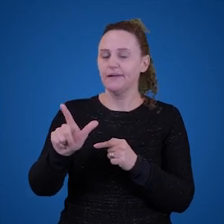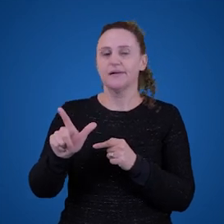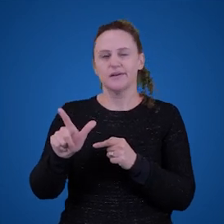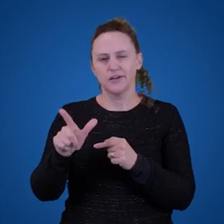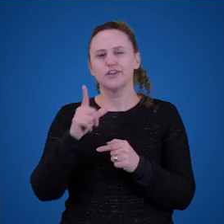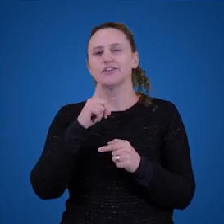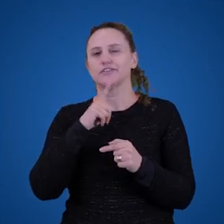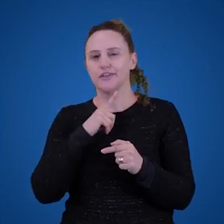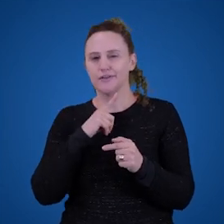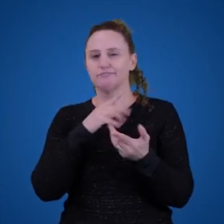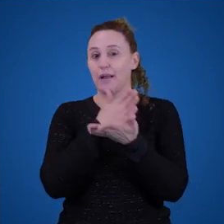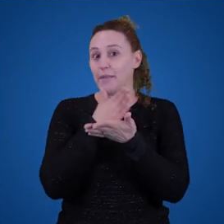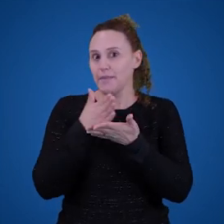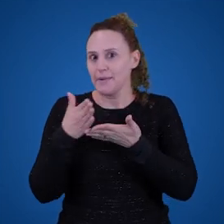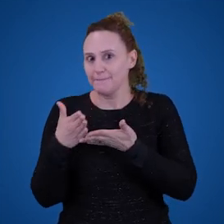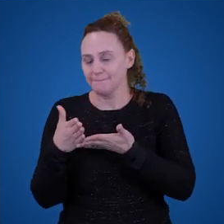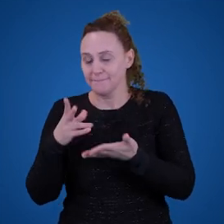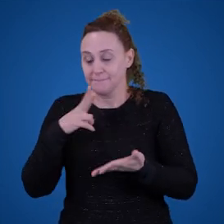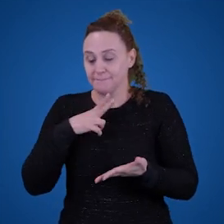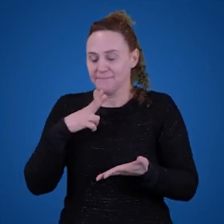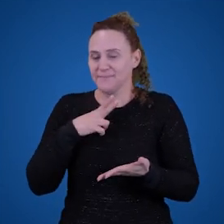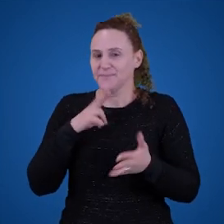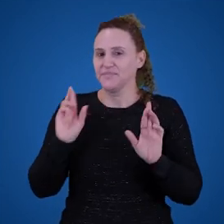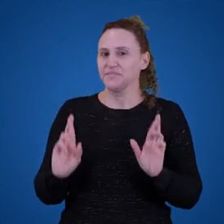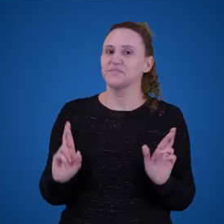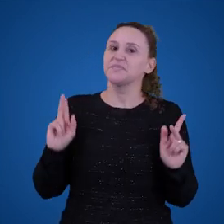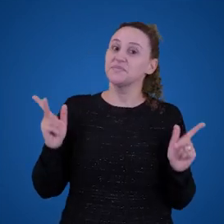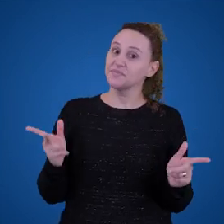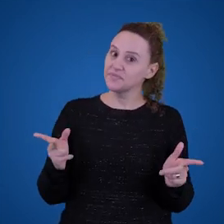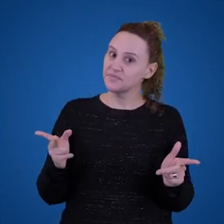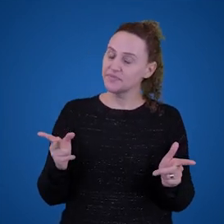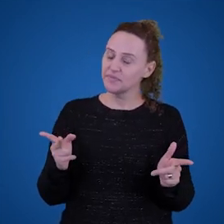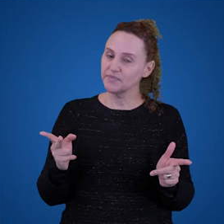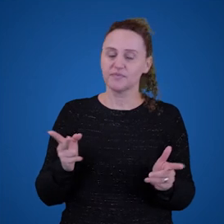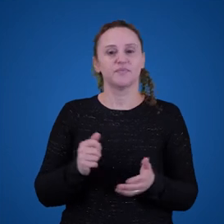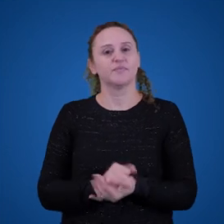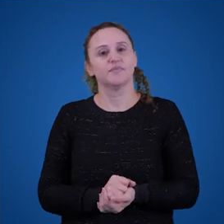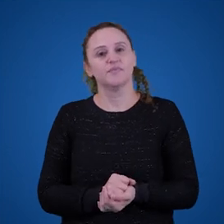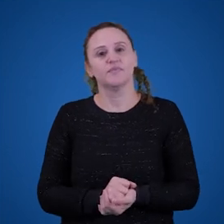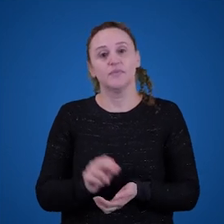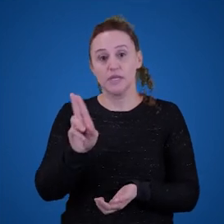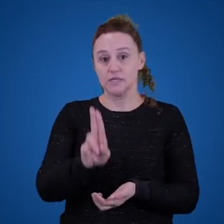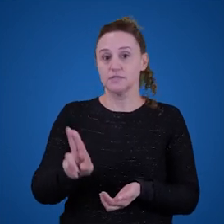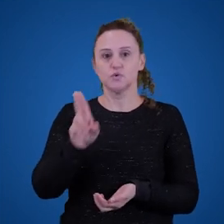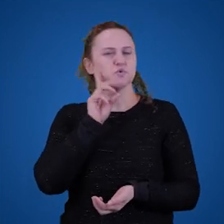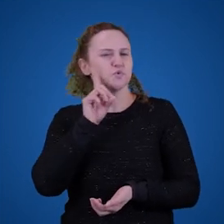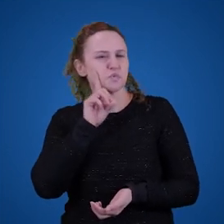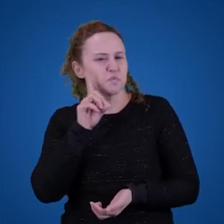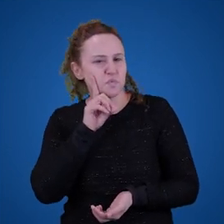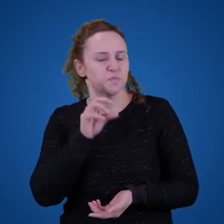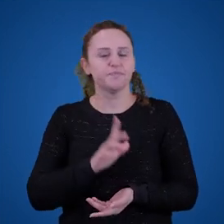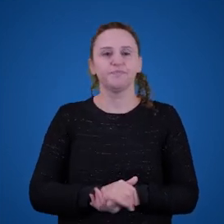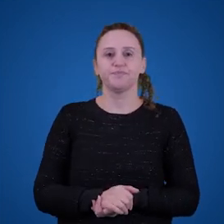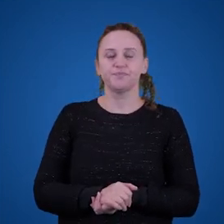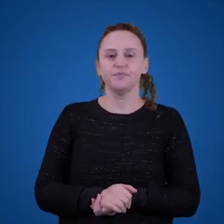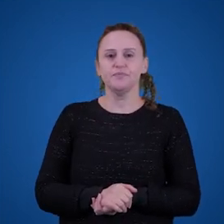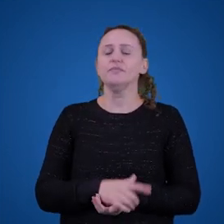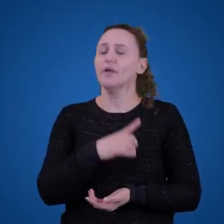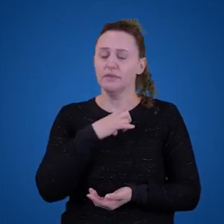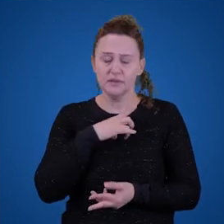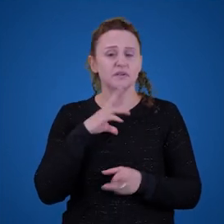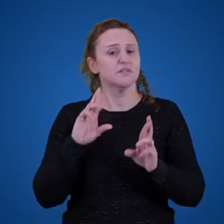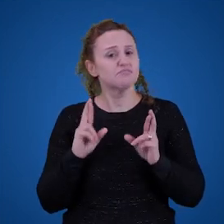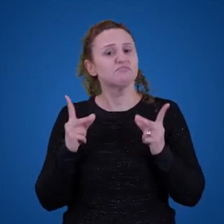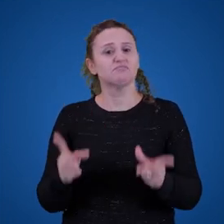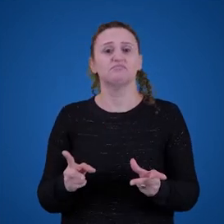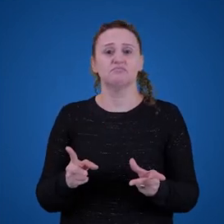linguagem do uso cotidiano. Então, algumas dessas diferenças, tá? Essa lista aqui não é exaustiva, é só algumas